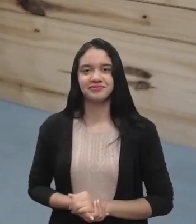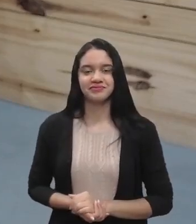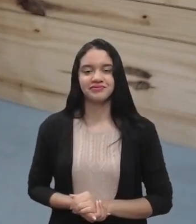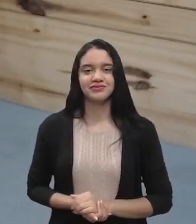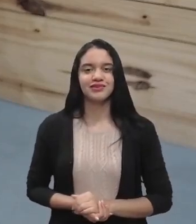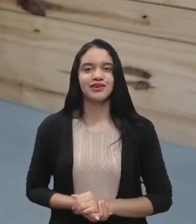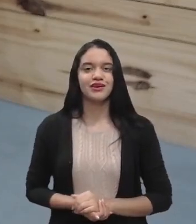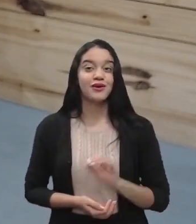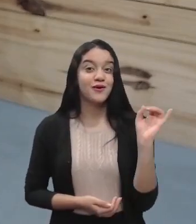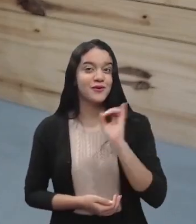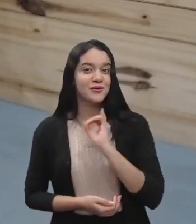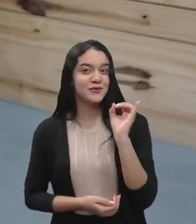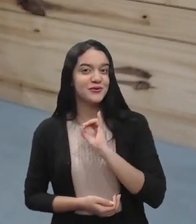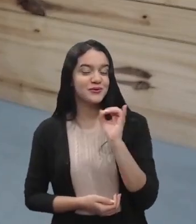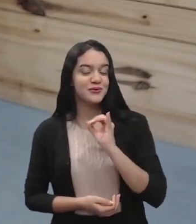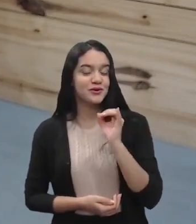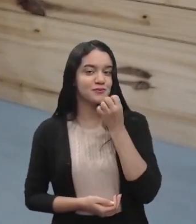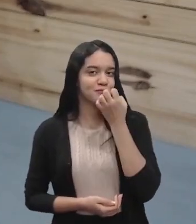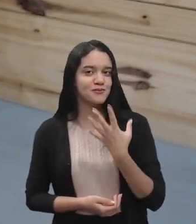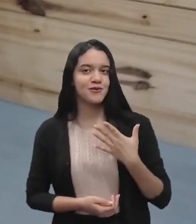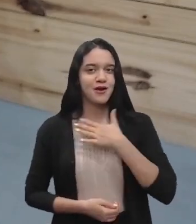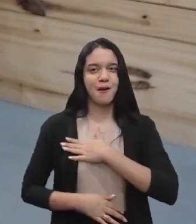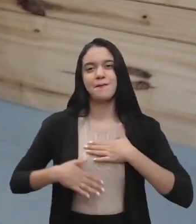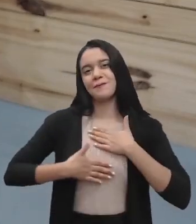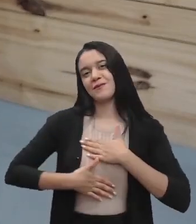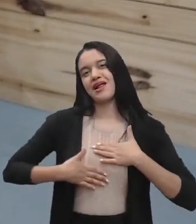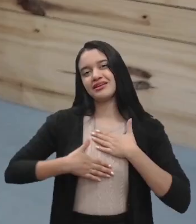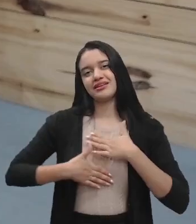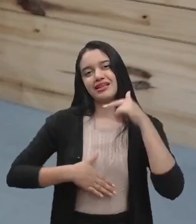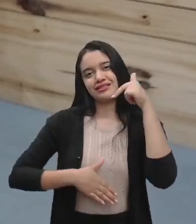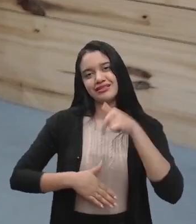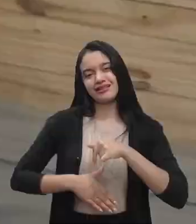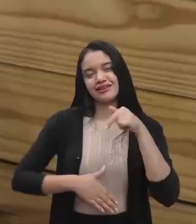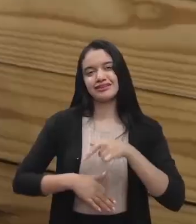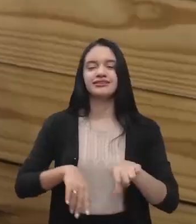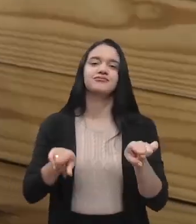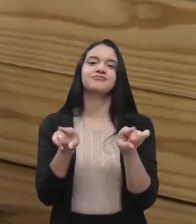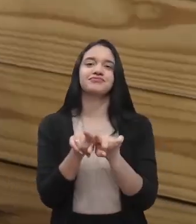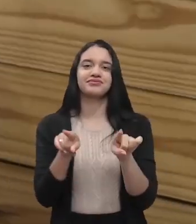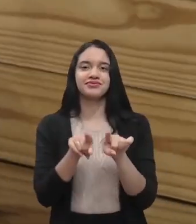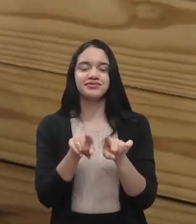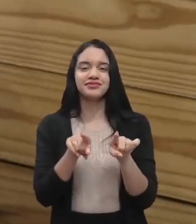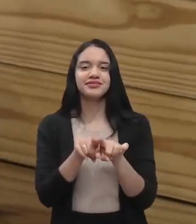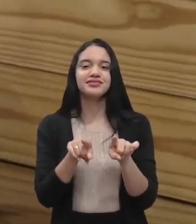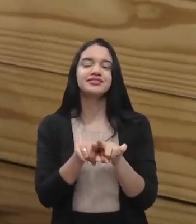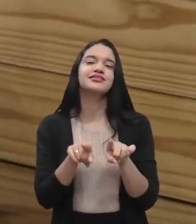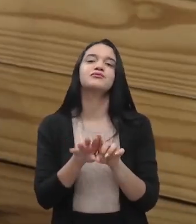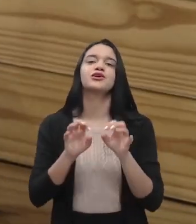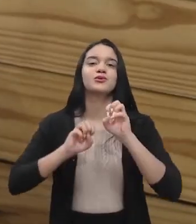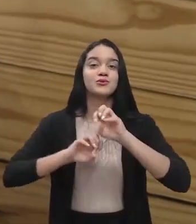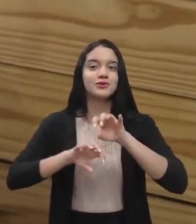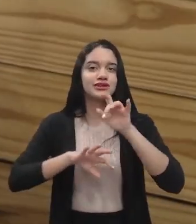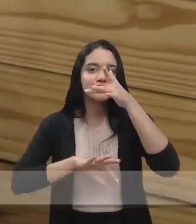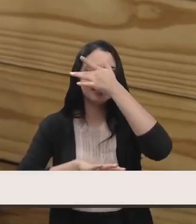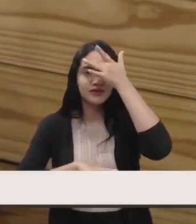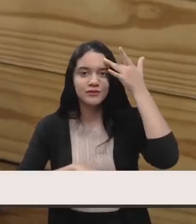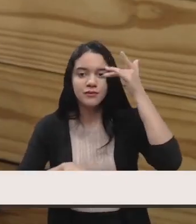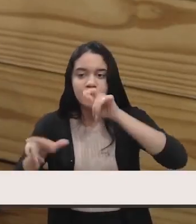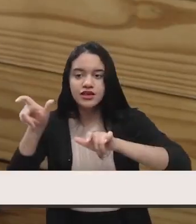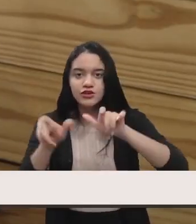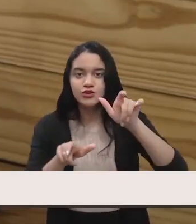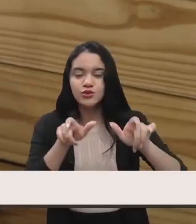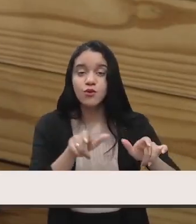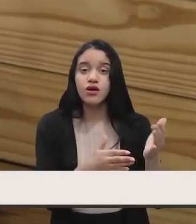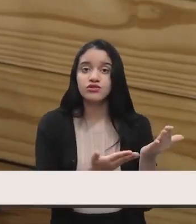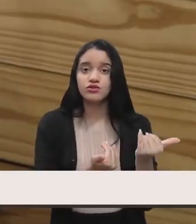Oi, pessoal. Bom, é um prazer estar aqui, né, podendo contribuir também com a educação das pessoas, com a educação